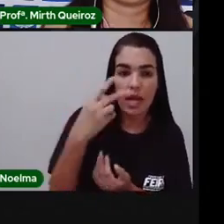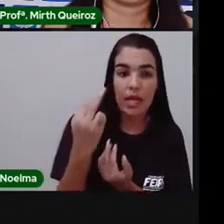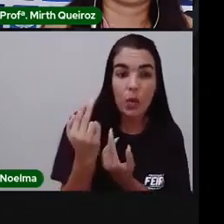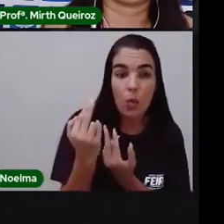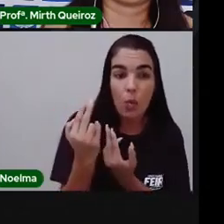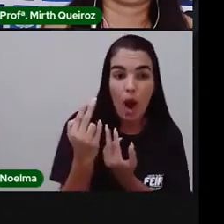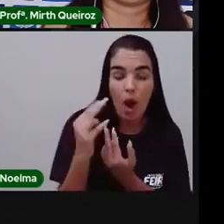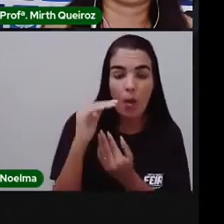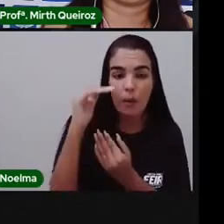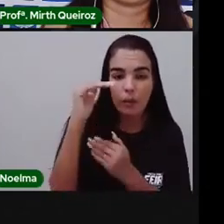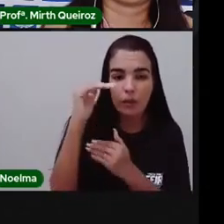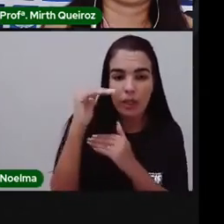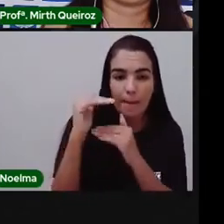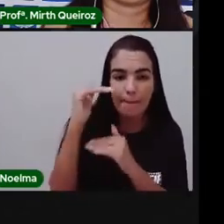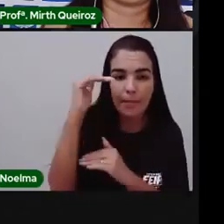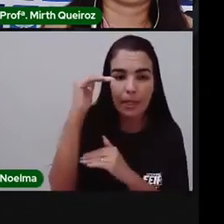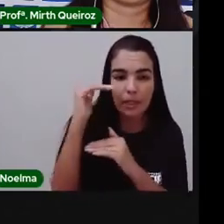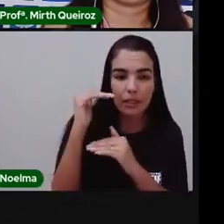Ao meio, ó.